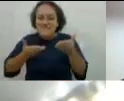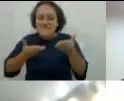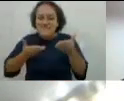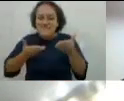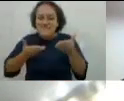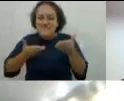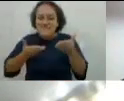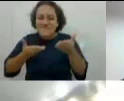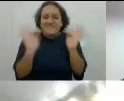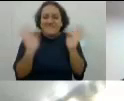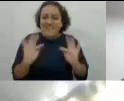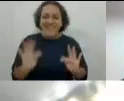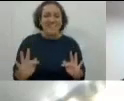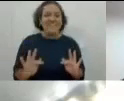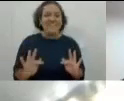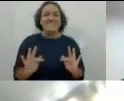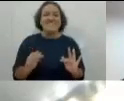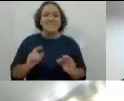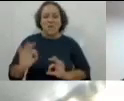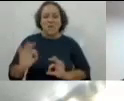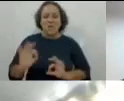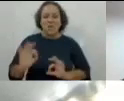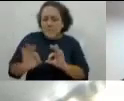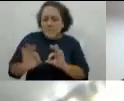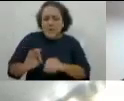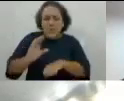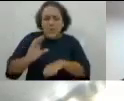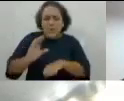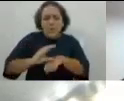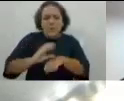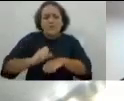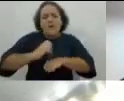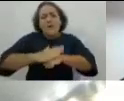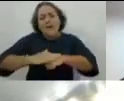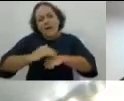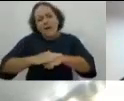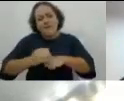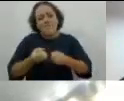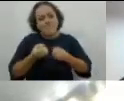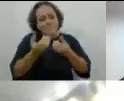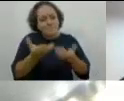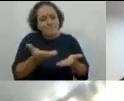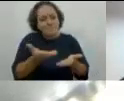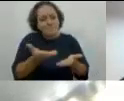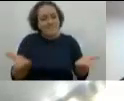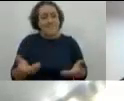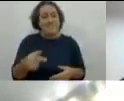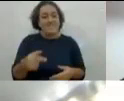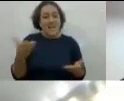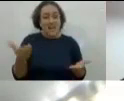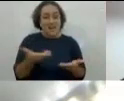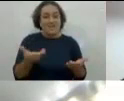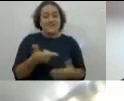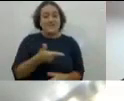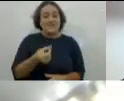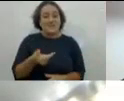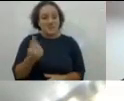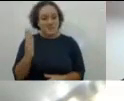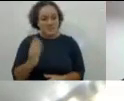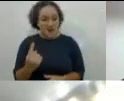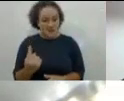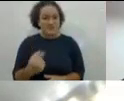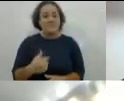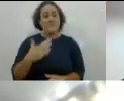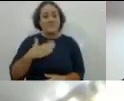com muito carinho para vocês, né? Essa oferta de 2021, Barra 1. Olá, sou a professora Dulce, já me apresentei no ambiente